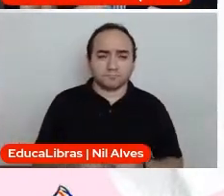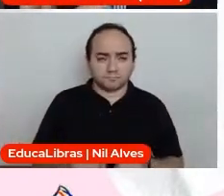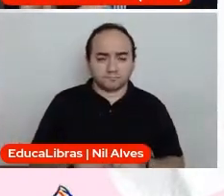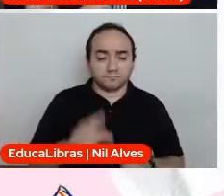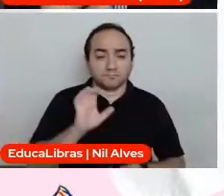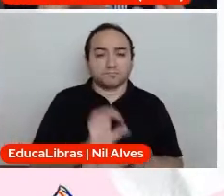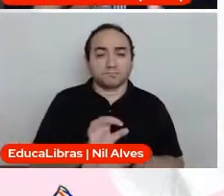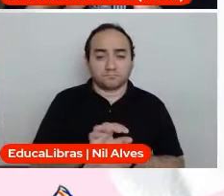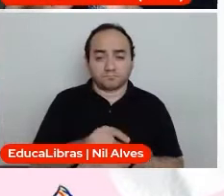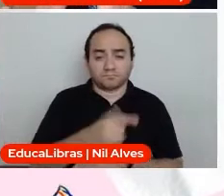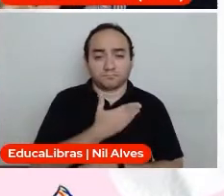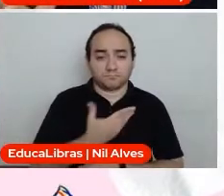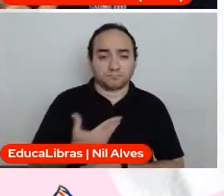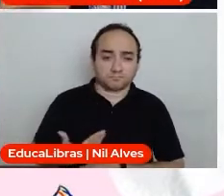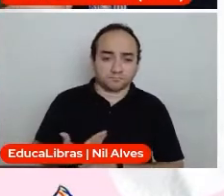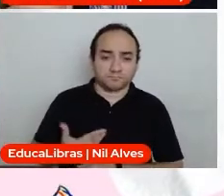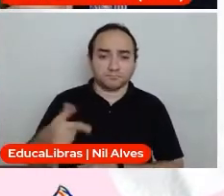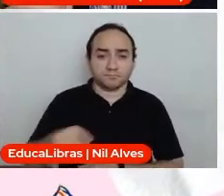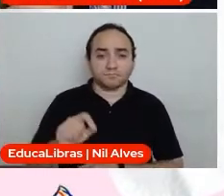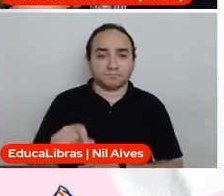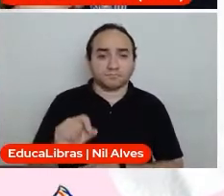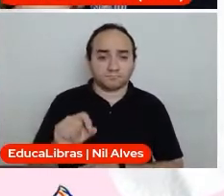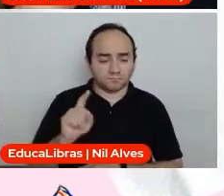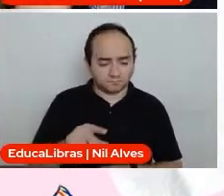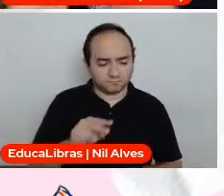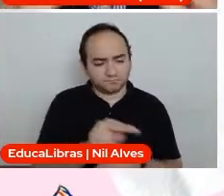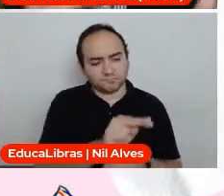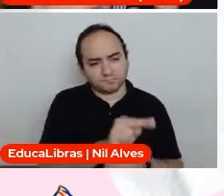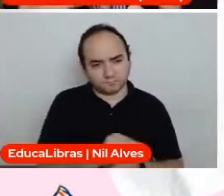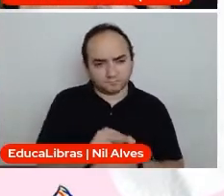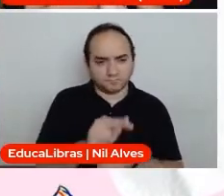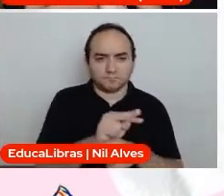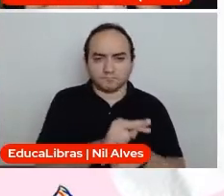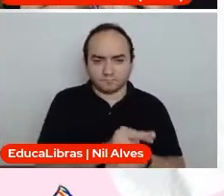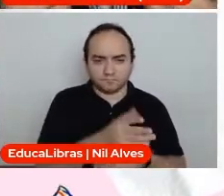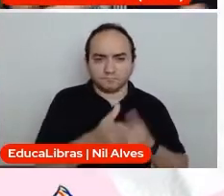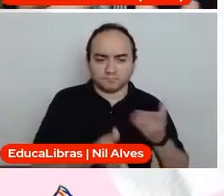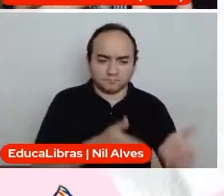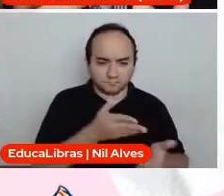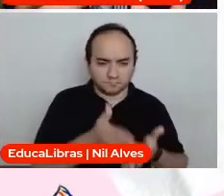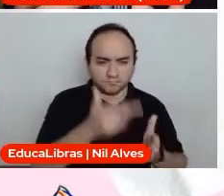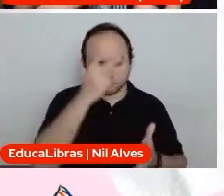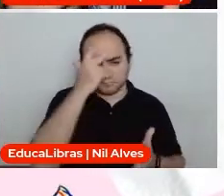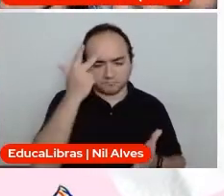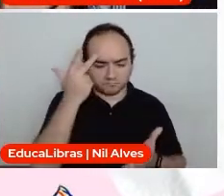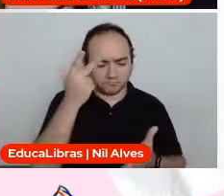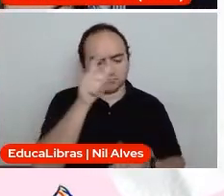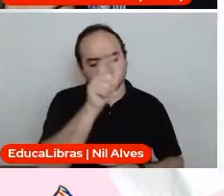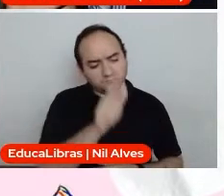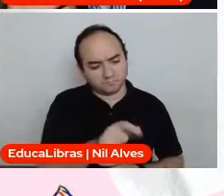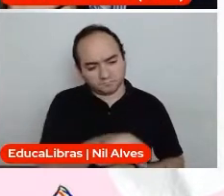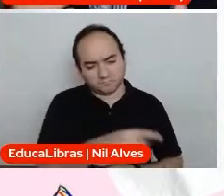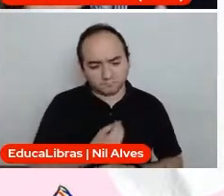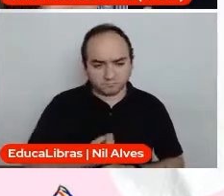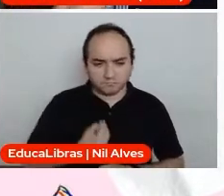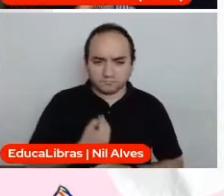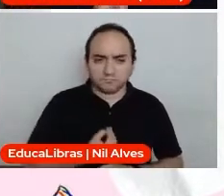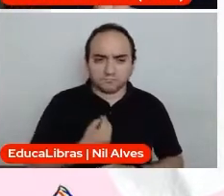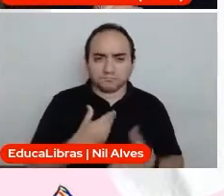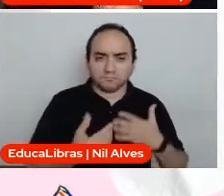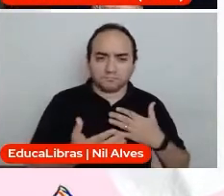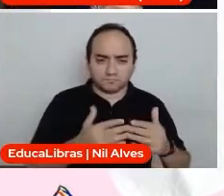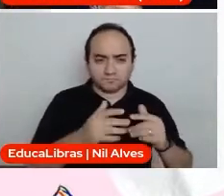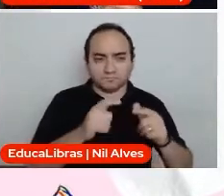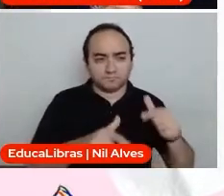proteja e não abata a pessoa em sua ação, em sua vida, em seu trabalho. Então, é bem